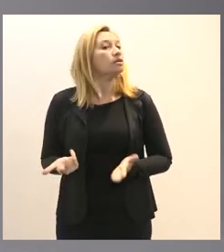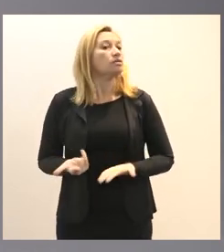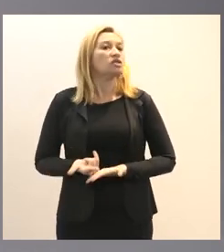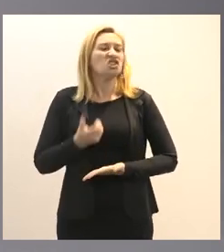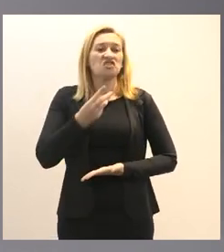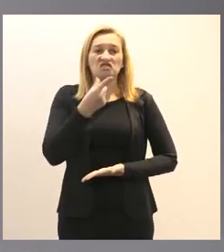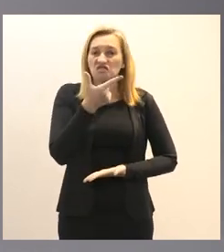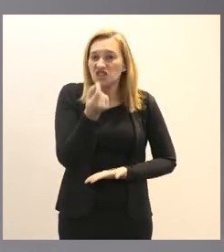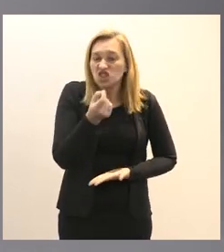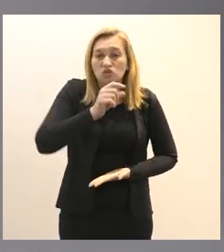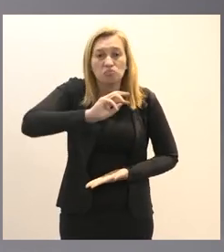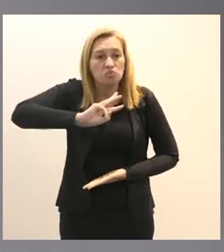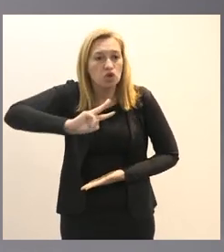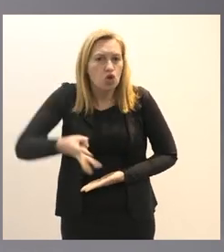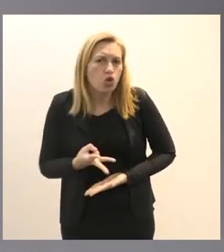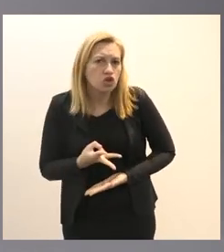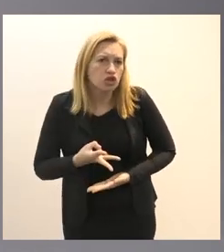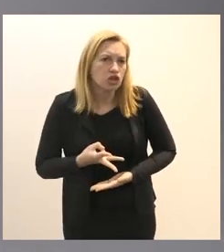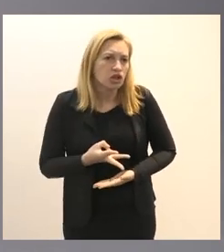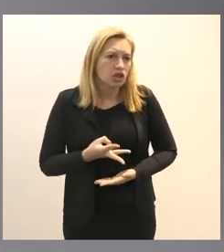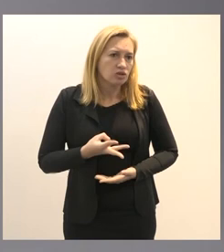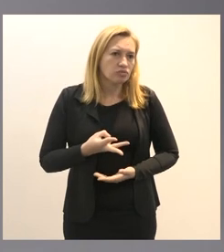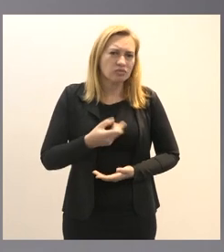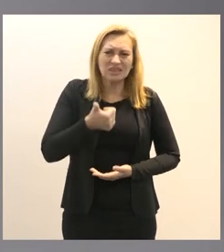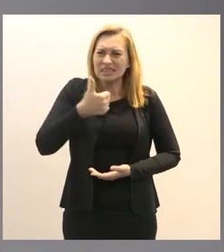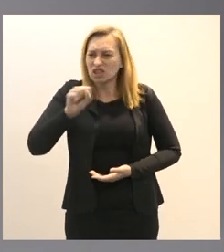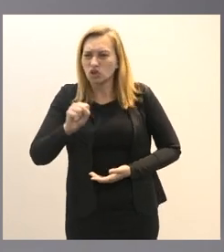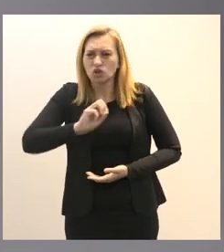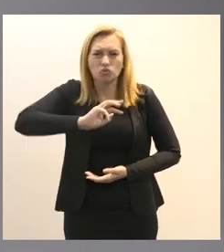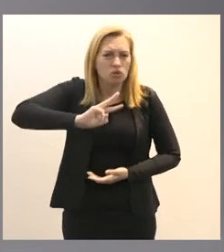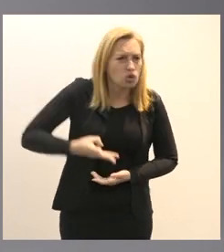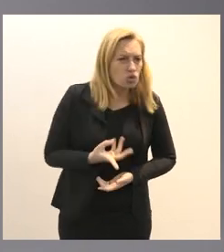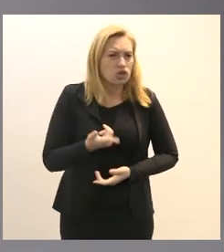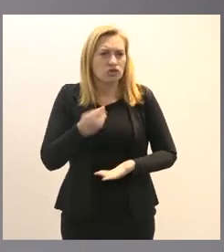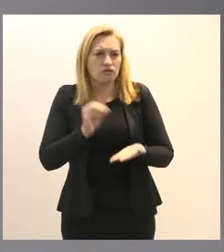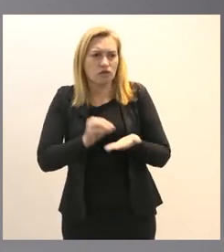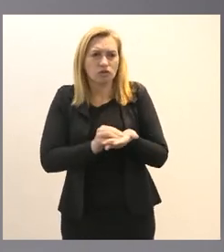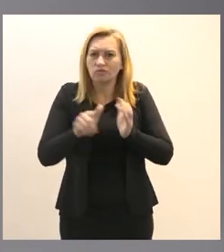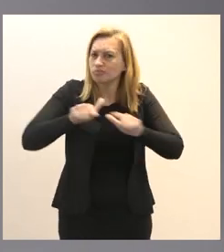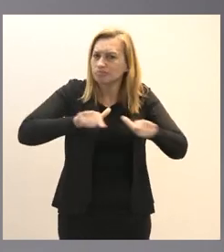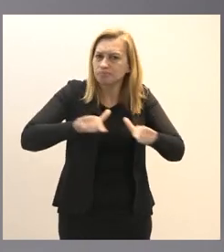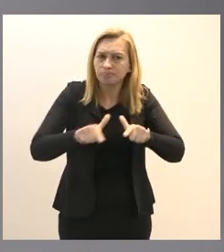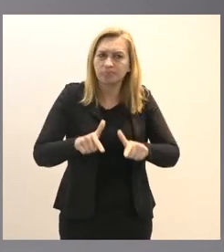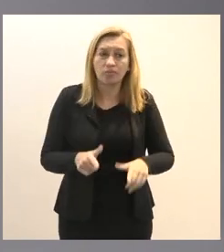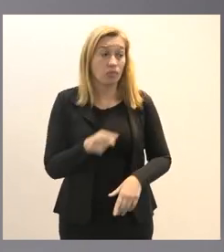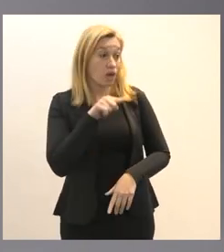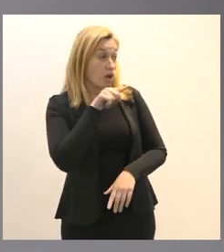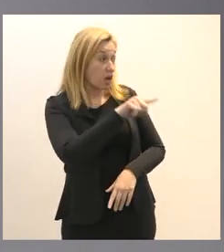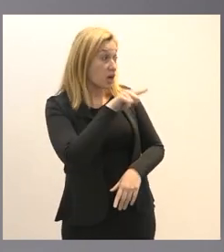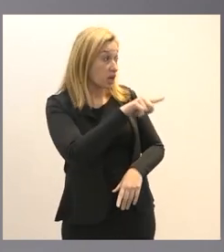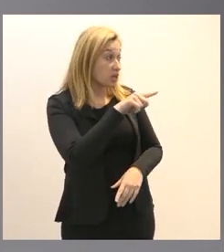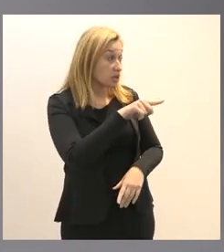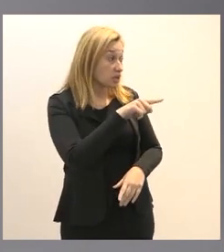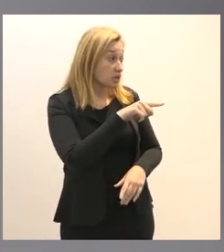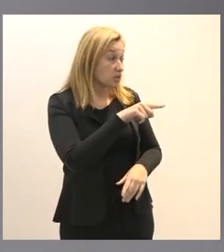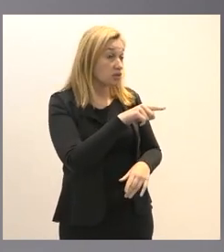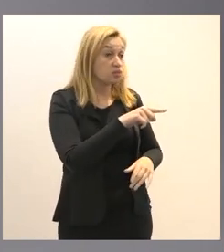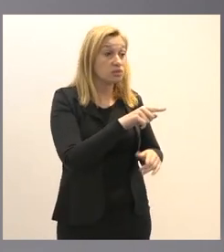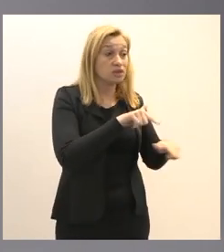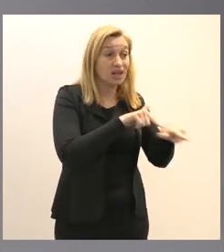milhões 18 milhões de desempregados tem aqueles que estão na informalidade